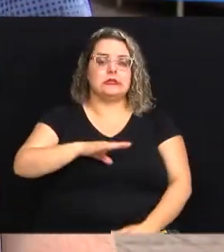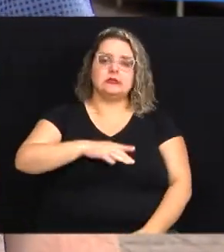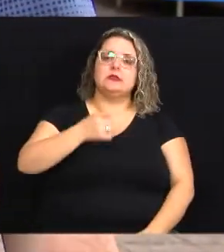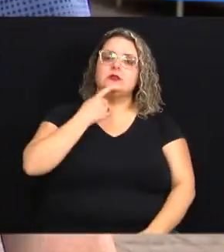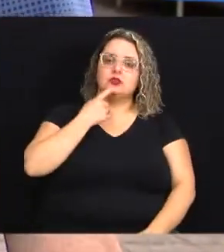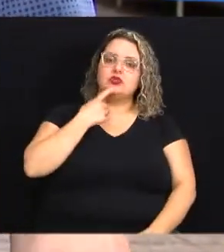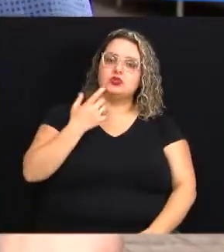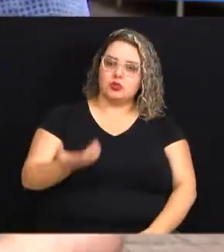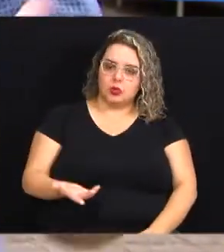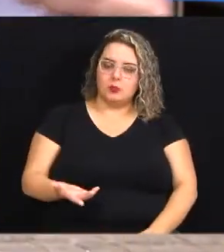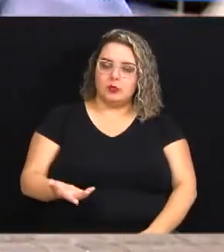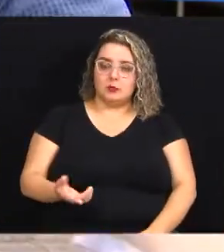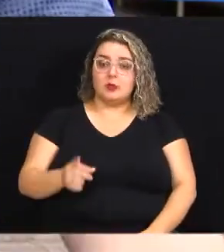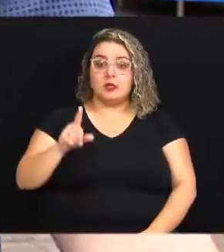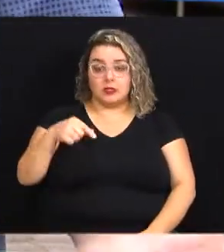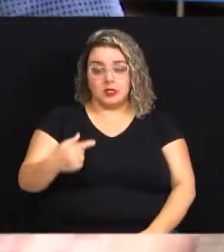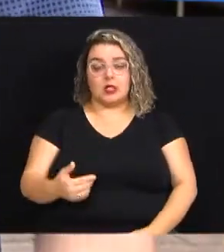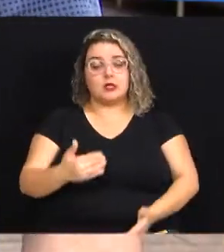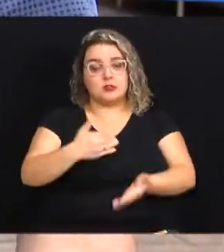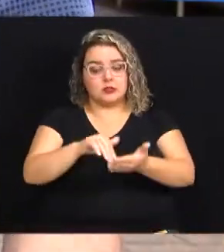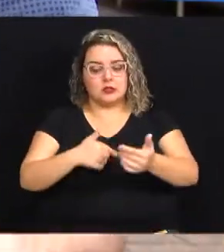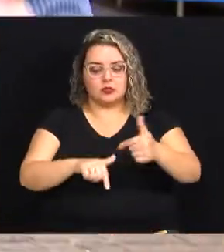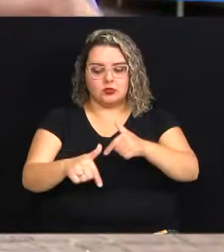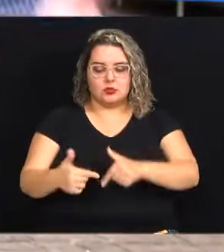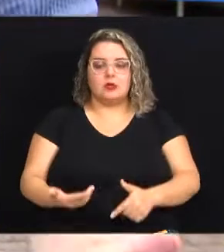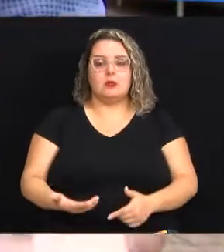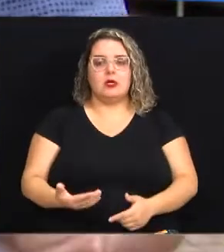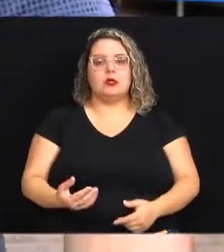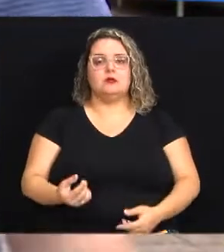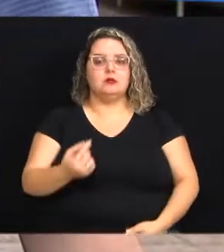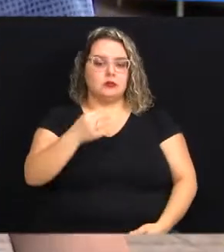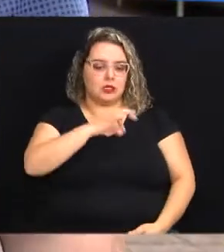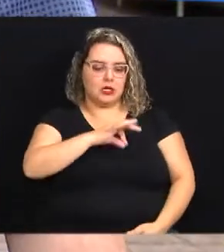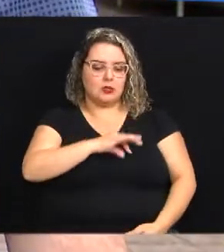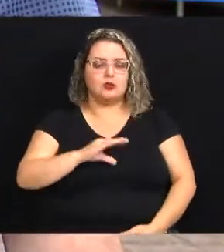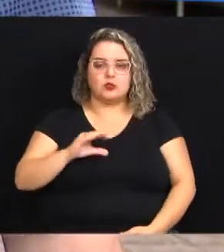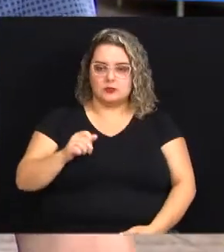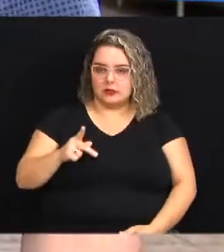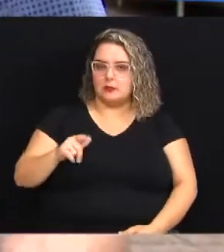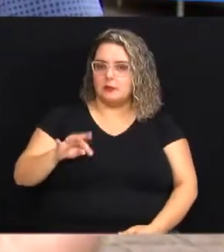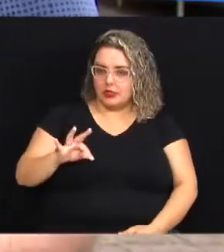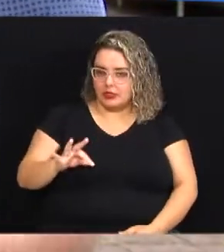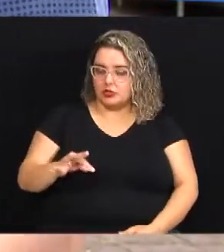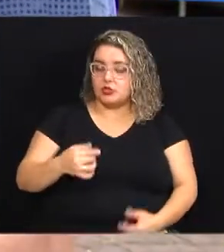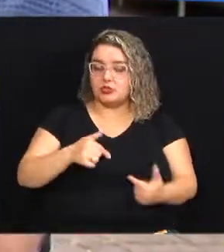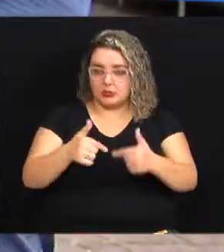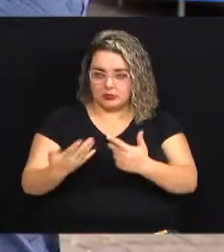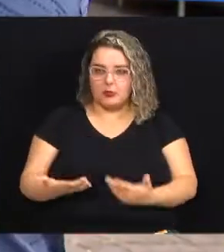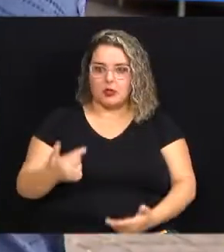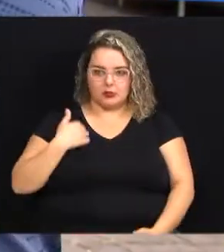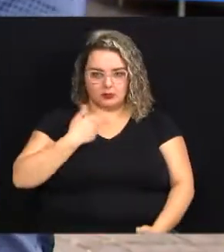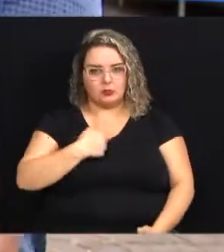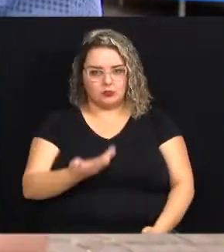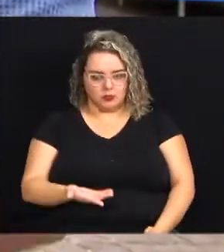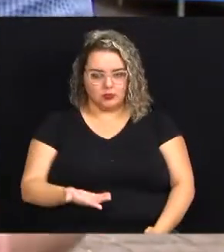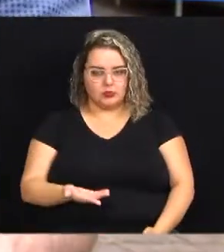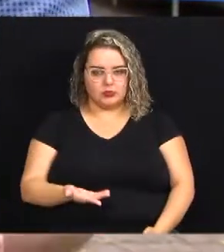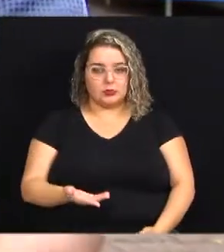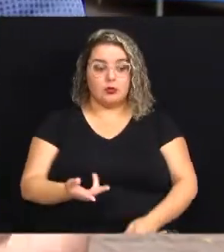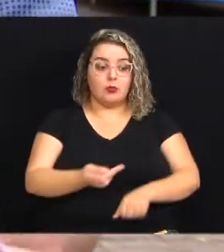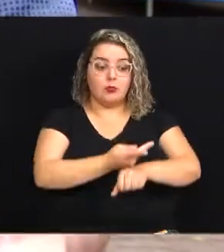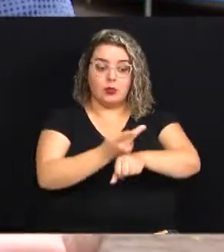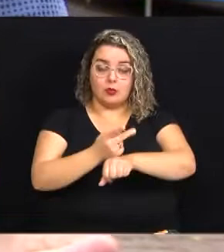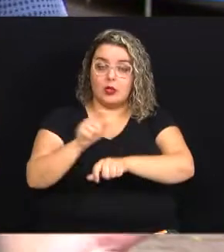cidade de Campinas. Então, através da Secretaria de Trabalho e Renda no CEPAT onde nós trabalhamos nós temos tentado buscar ajudar